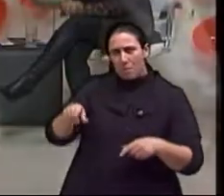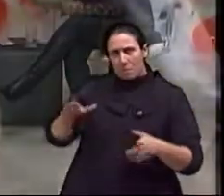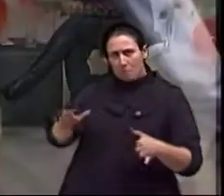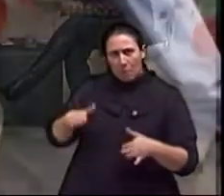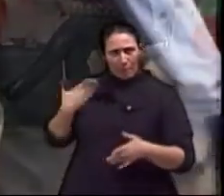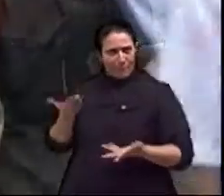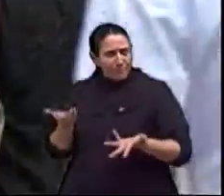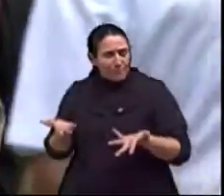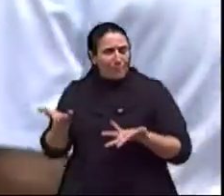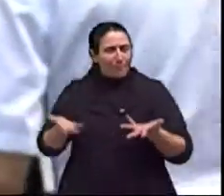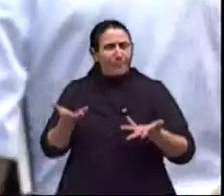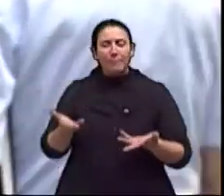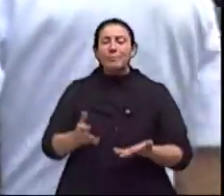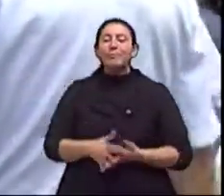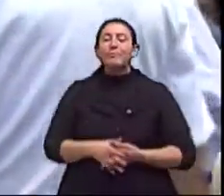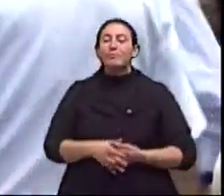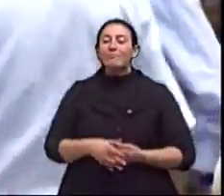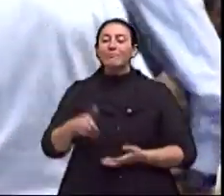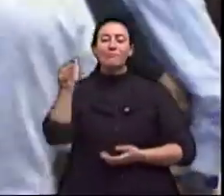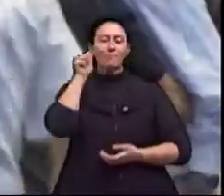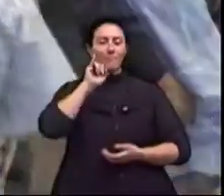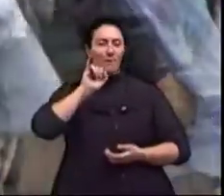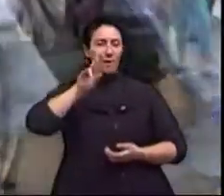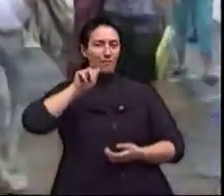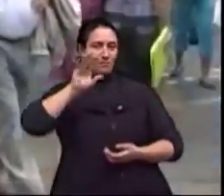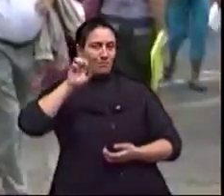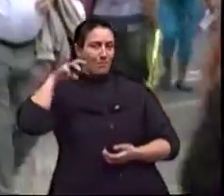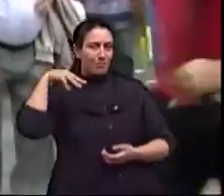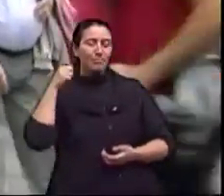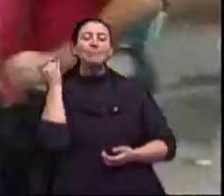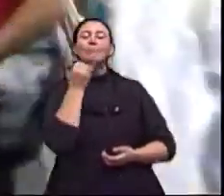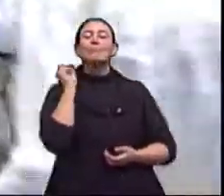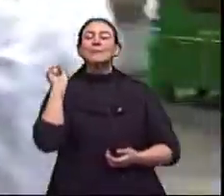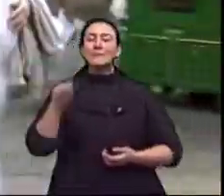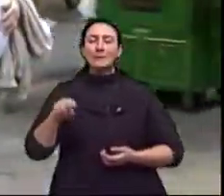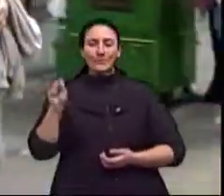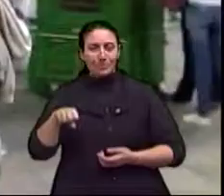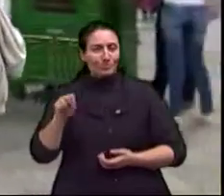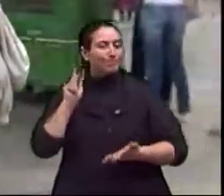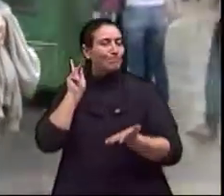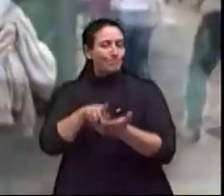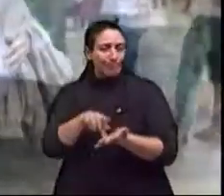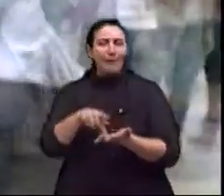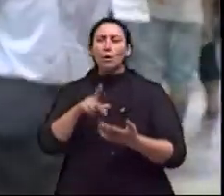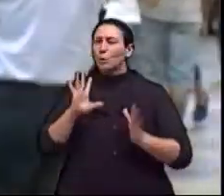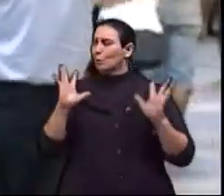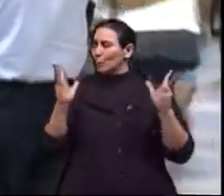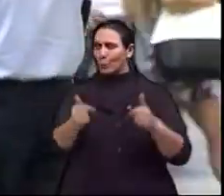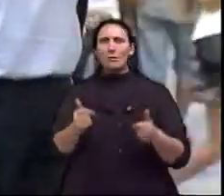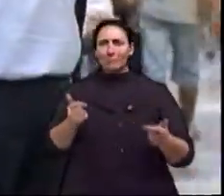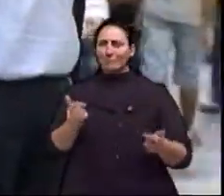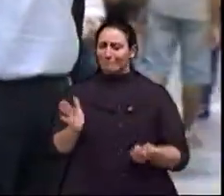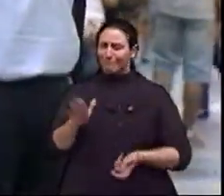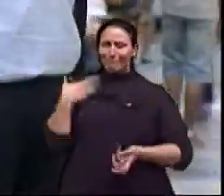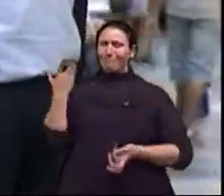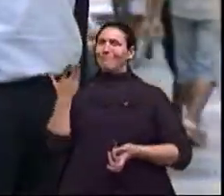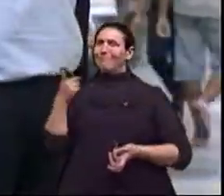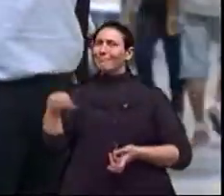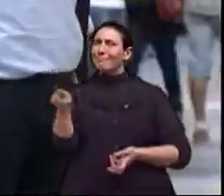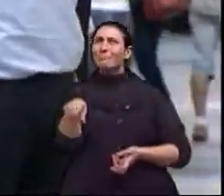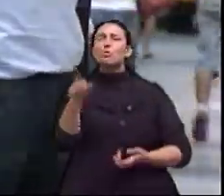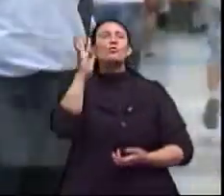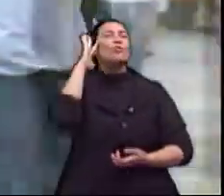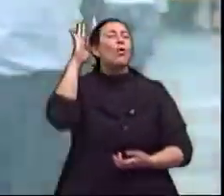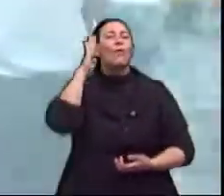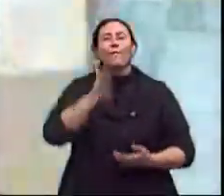tabulação, todo esse resultado? Com certeza. As pessoas que participaram também se surpreenderam, quer dizer, e traziam com